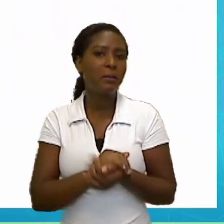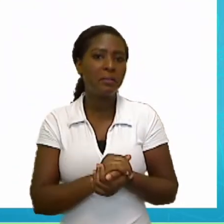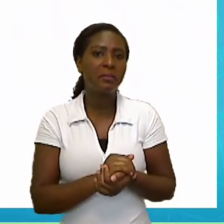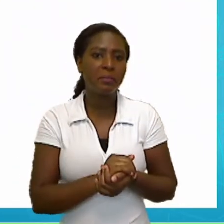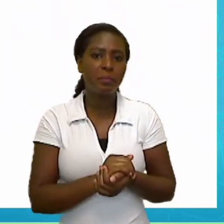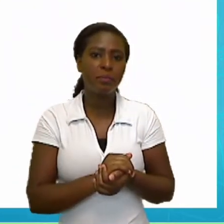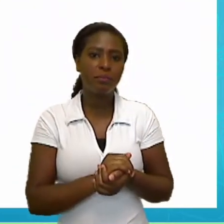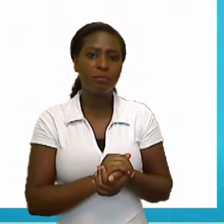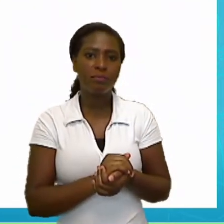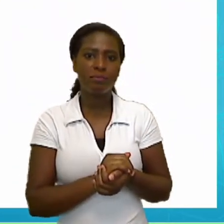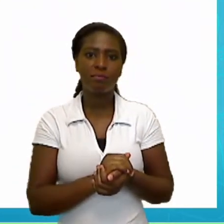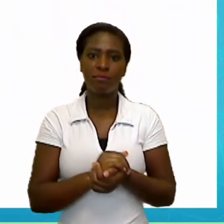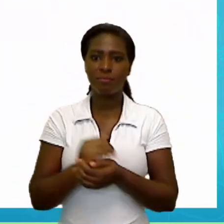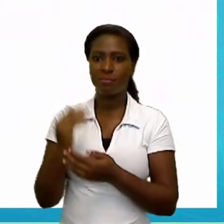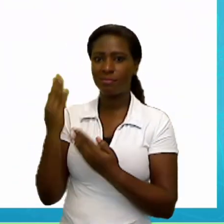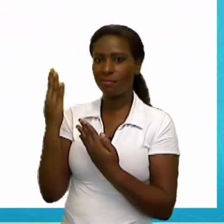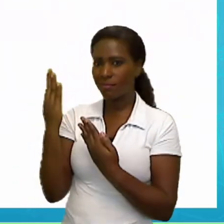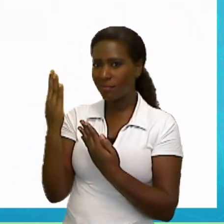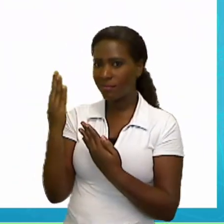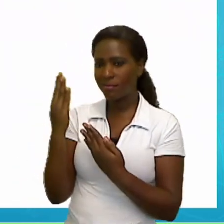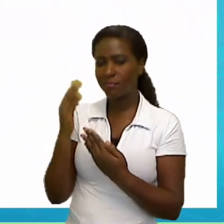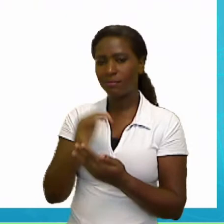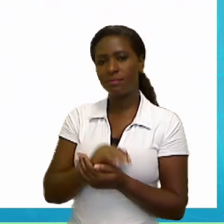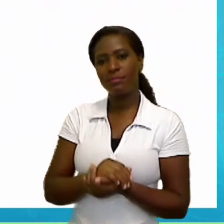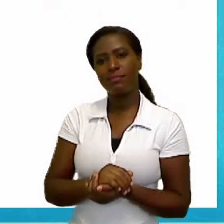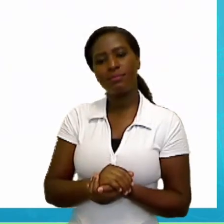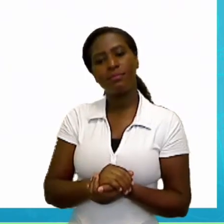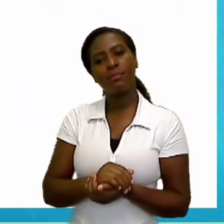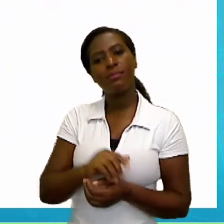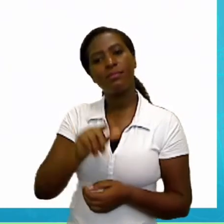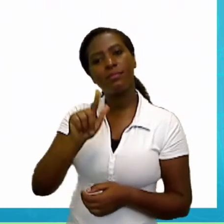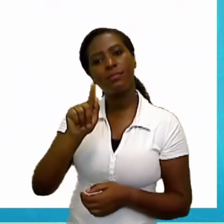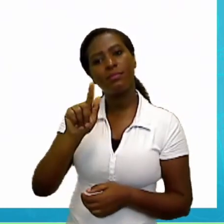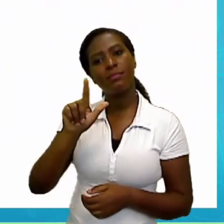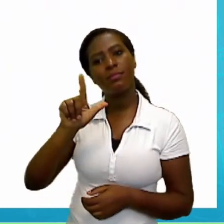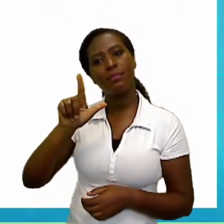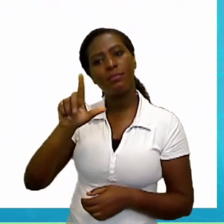Repeat. Glue. Então, cola. Glue.